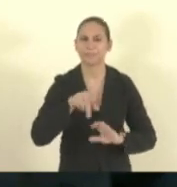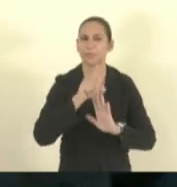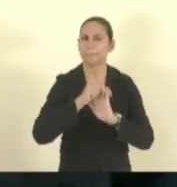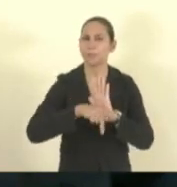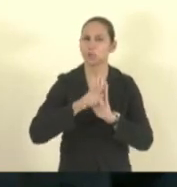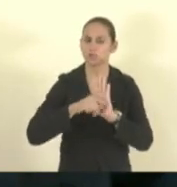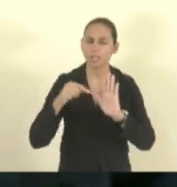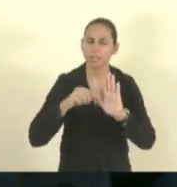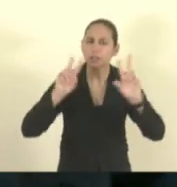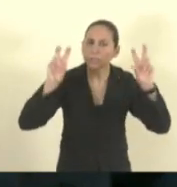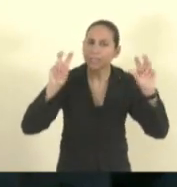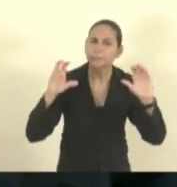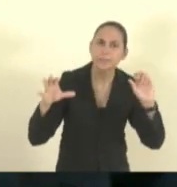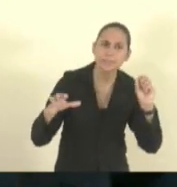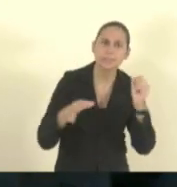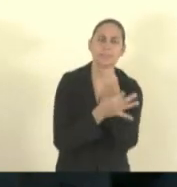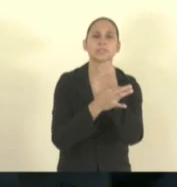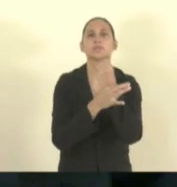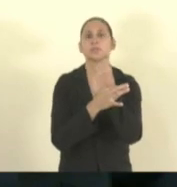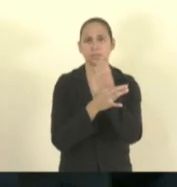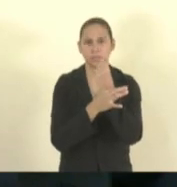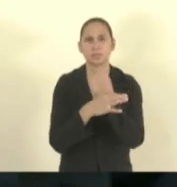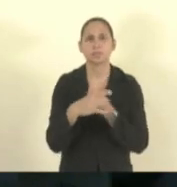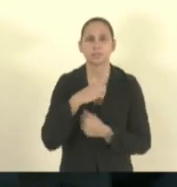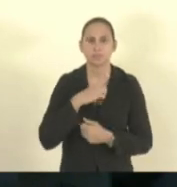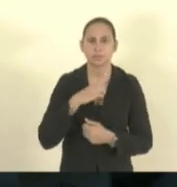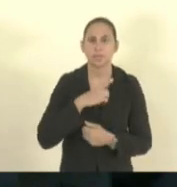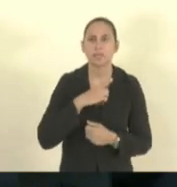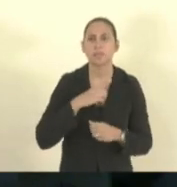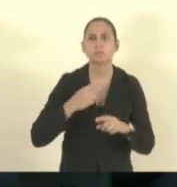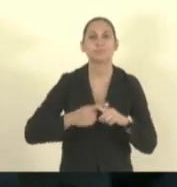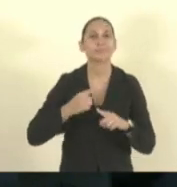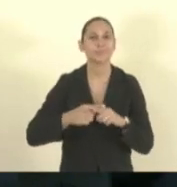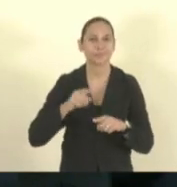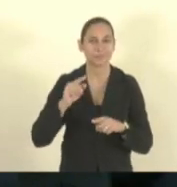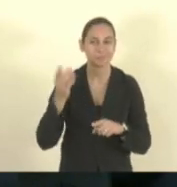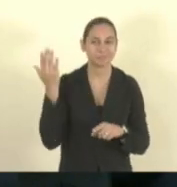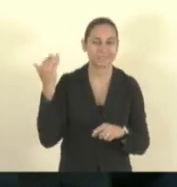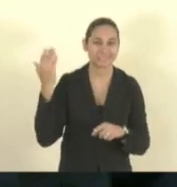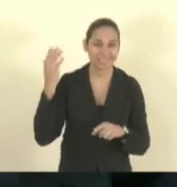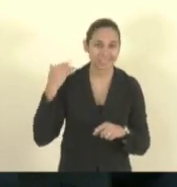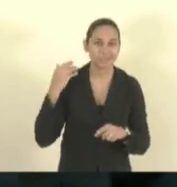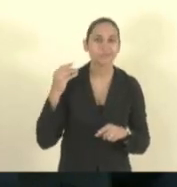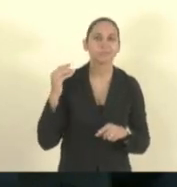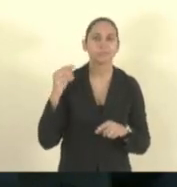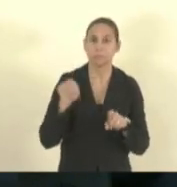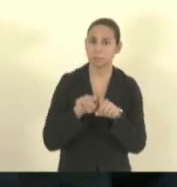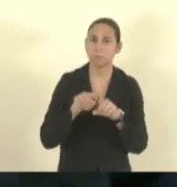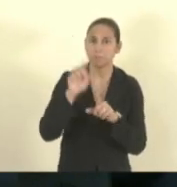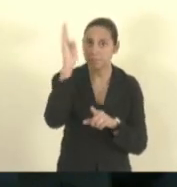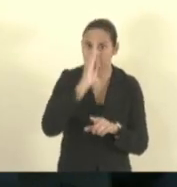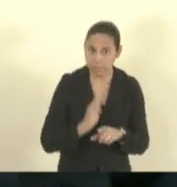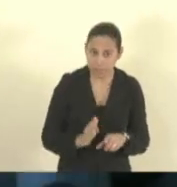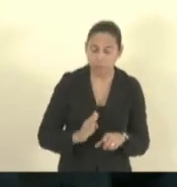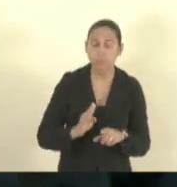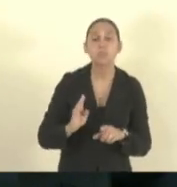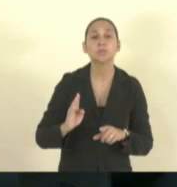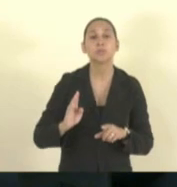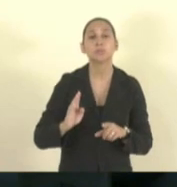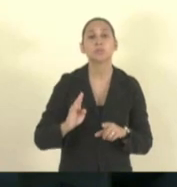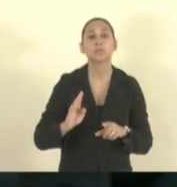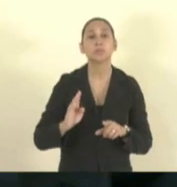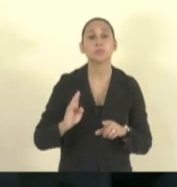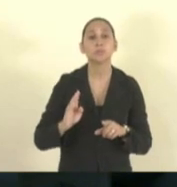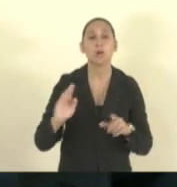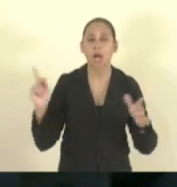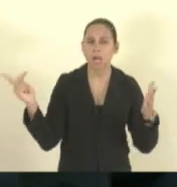segurança, tendo em vista os inúmeros eventos que a gente tem acompanhado pelo Brasil afora, inclusive com